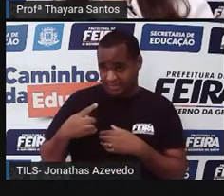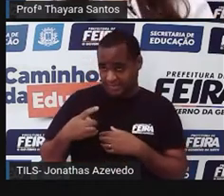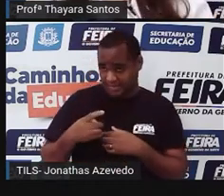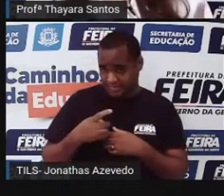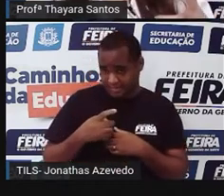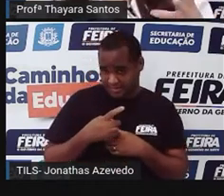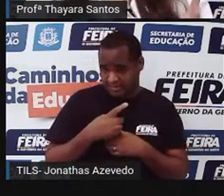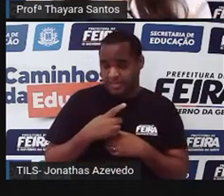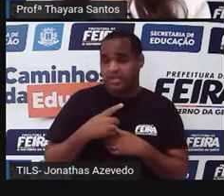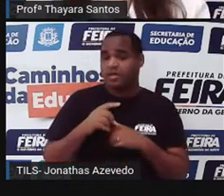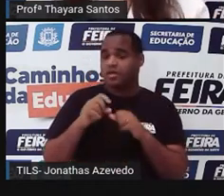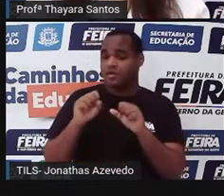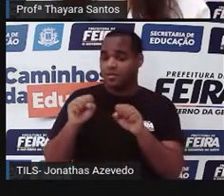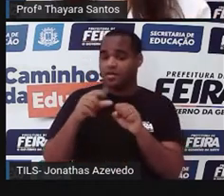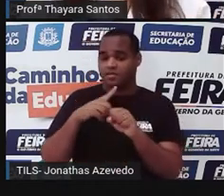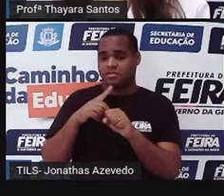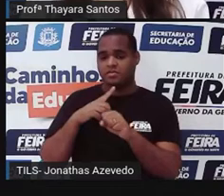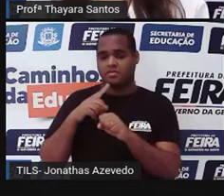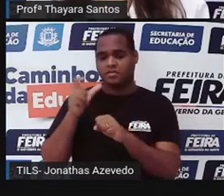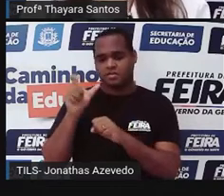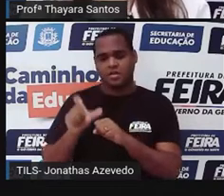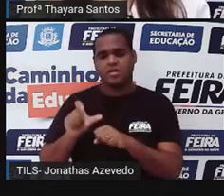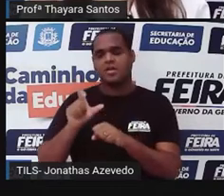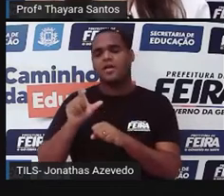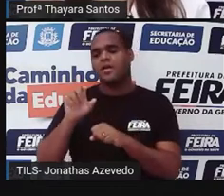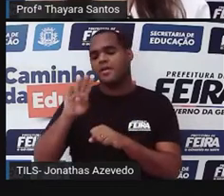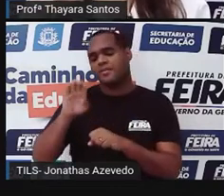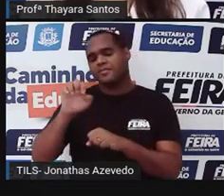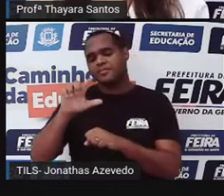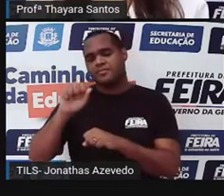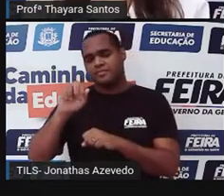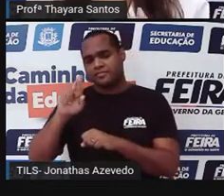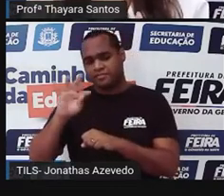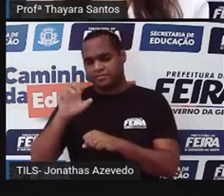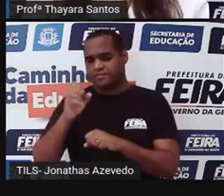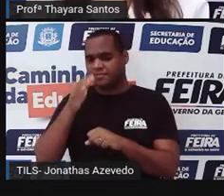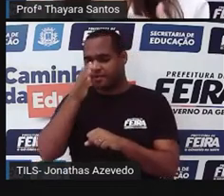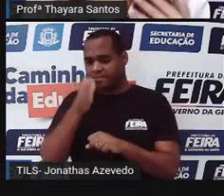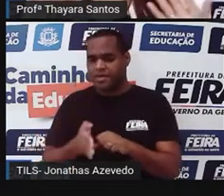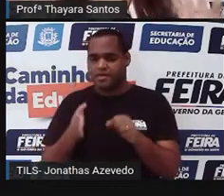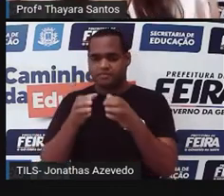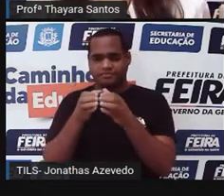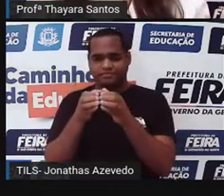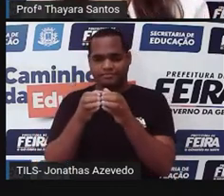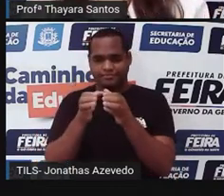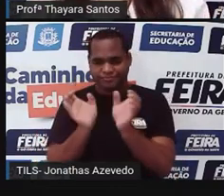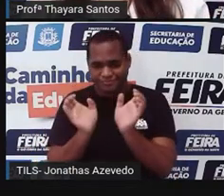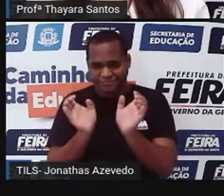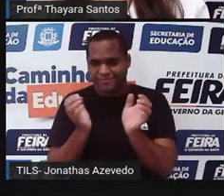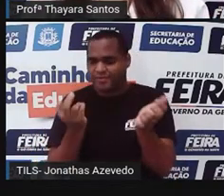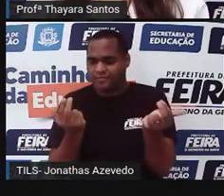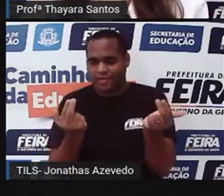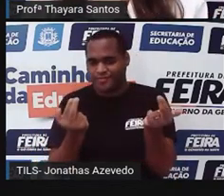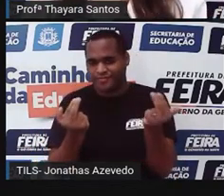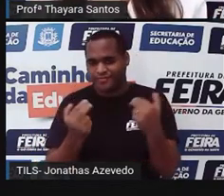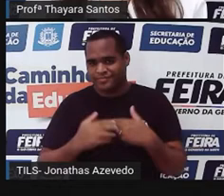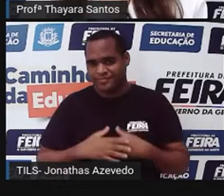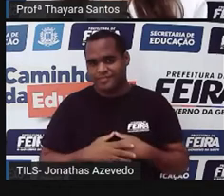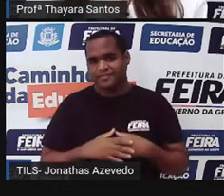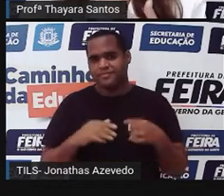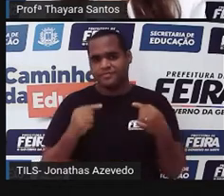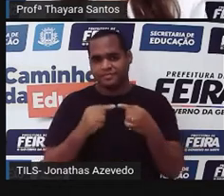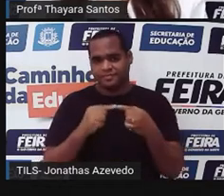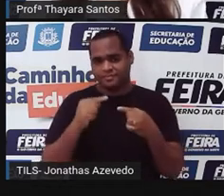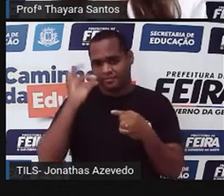larval eles têm simetria que a gente chama de bilaterais, quer dizer que se a gente cortar no meio a gente encontra os dois lados iguais. E na